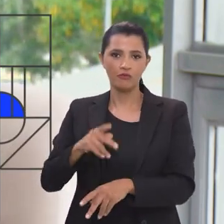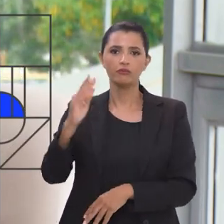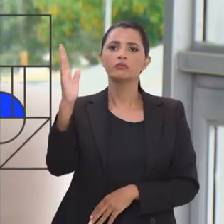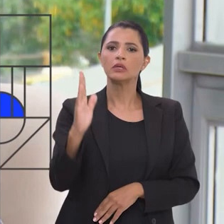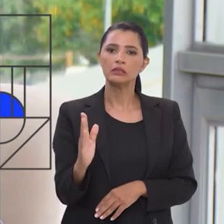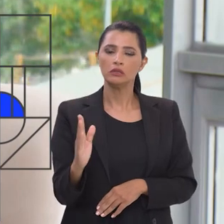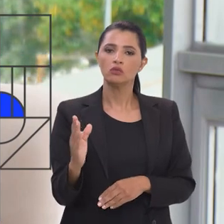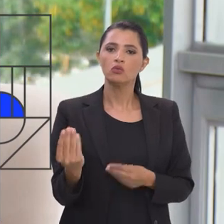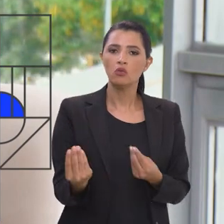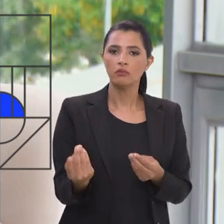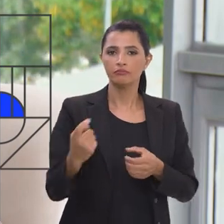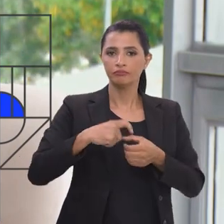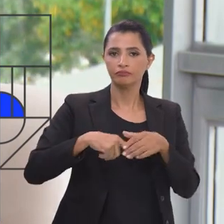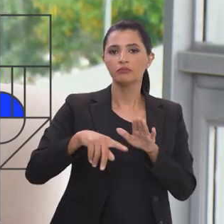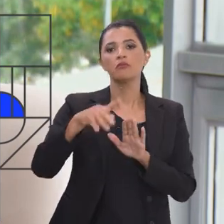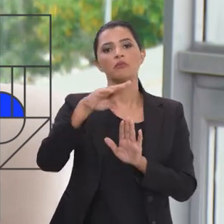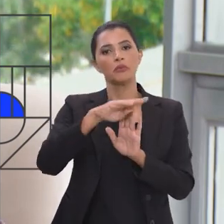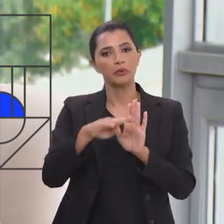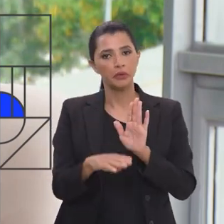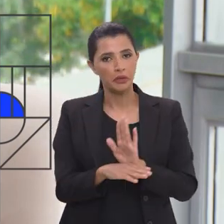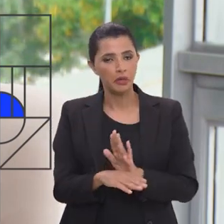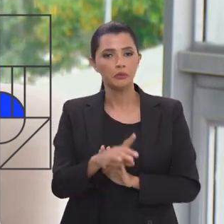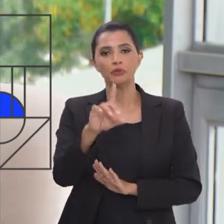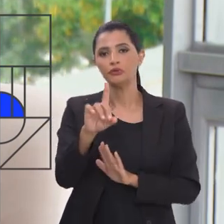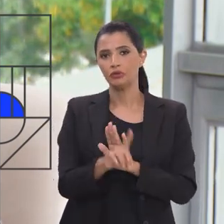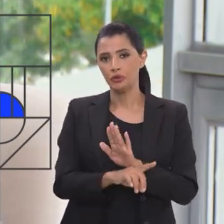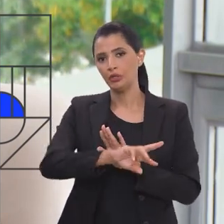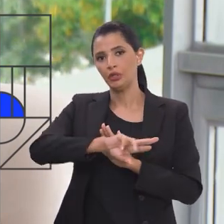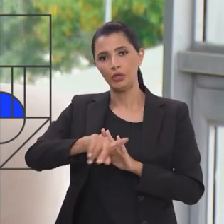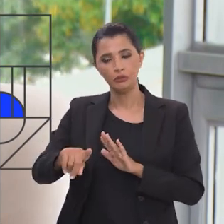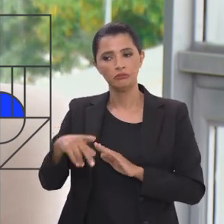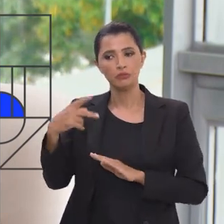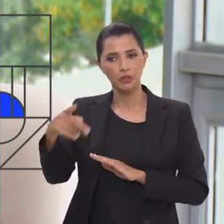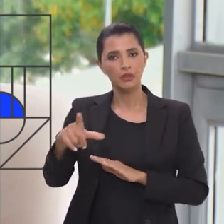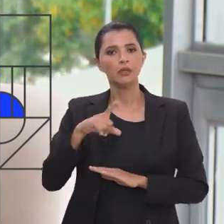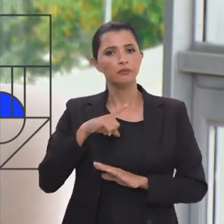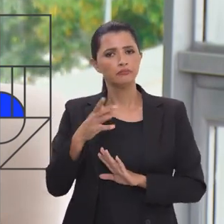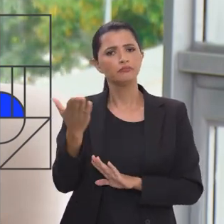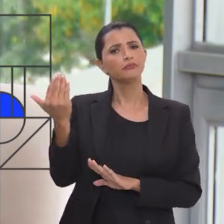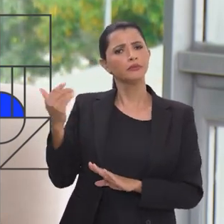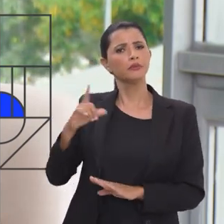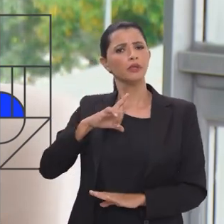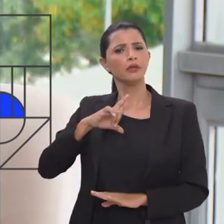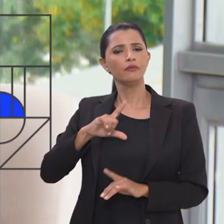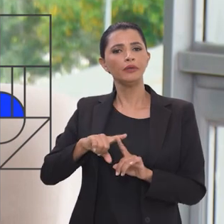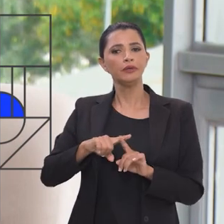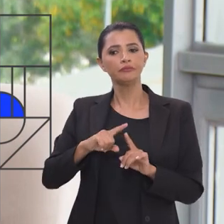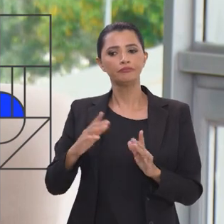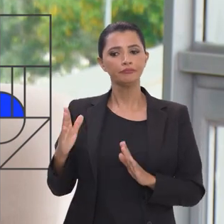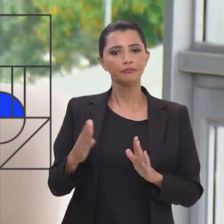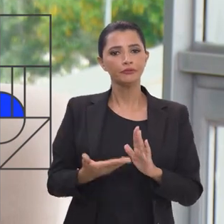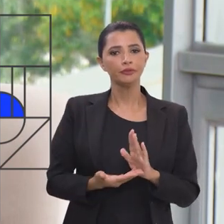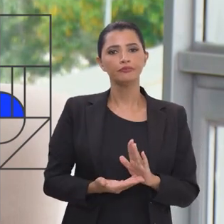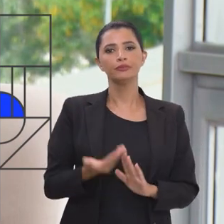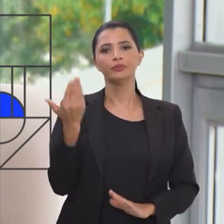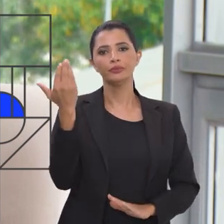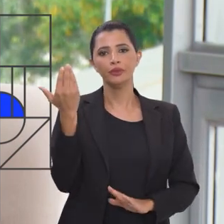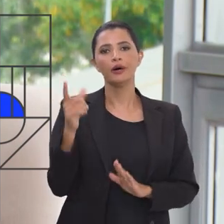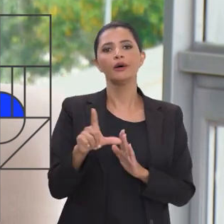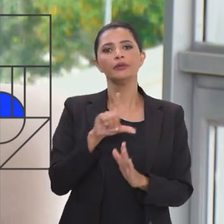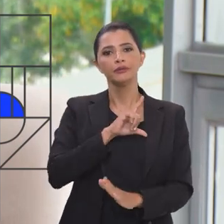programas, ações, direitos que o povo teve e que em determinado momento foram retirados.